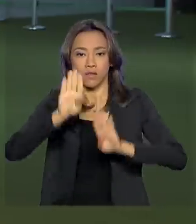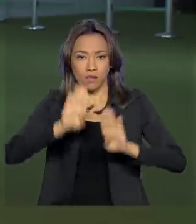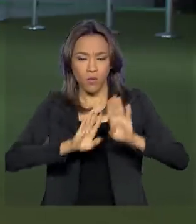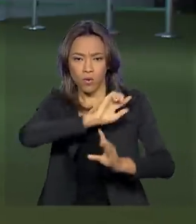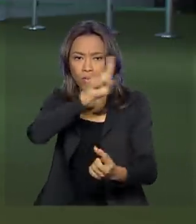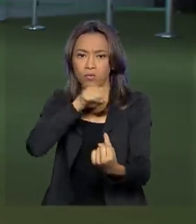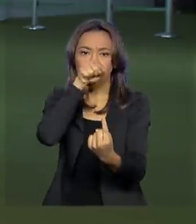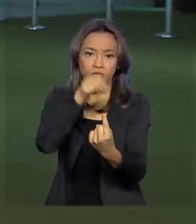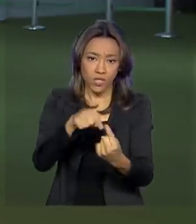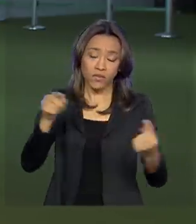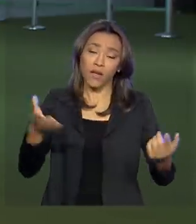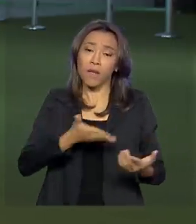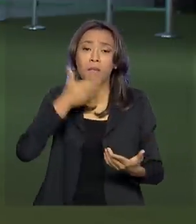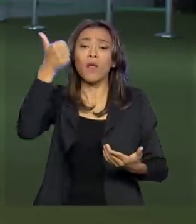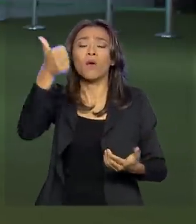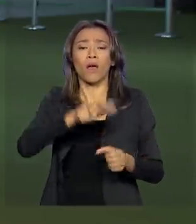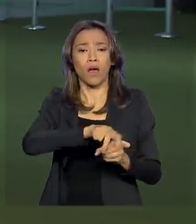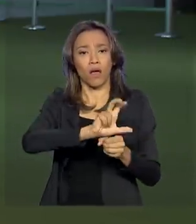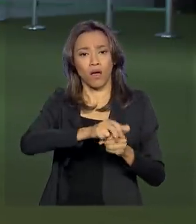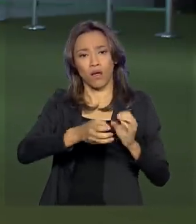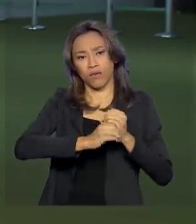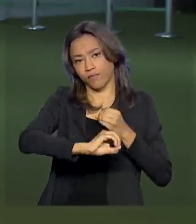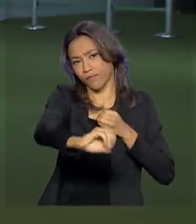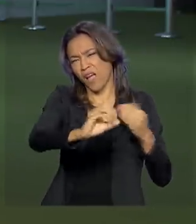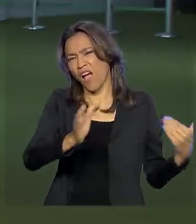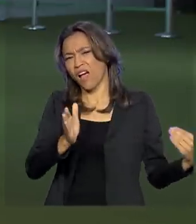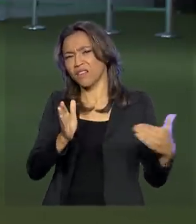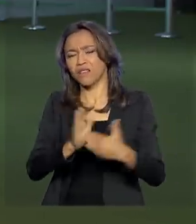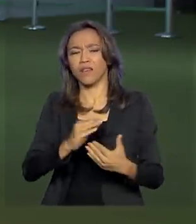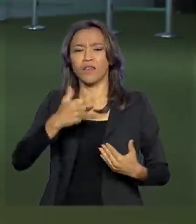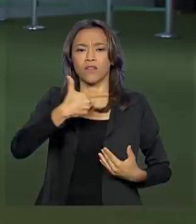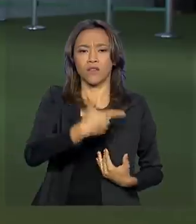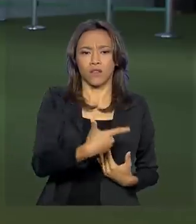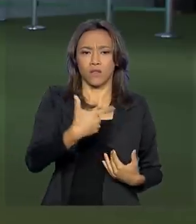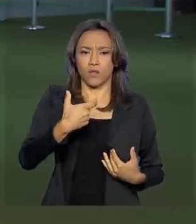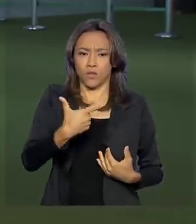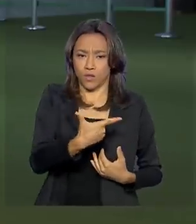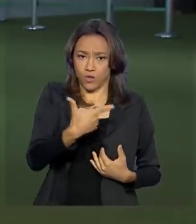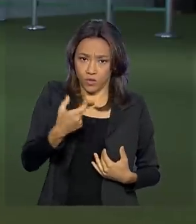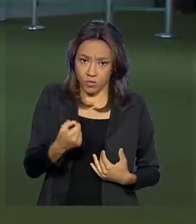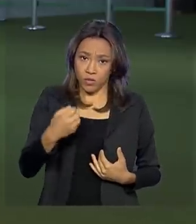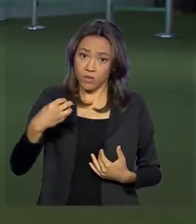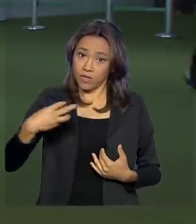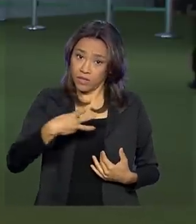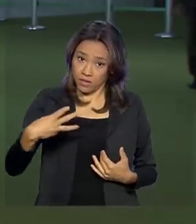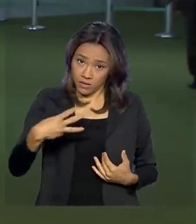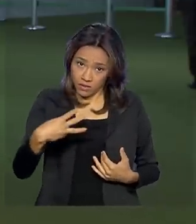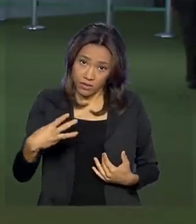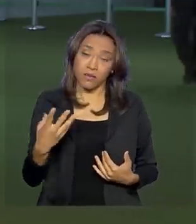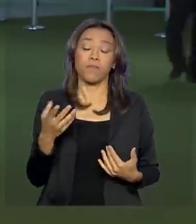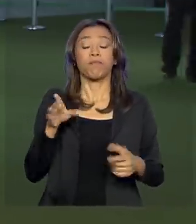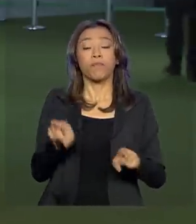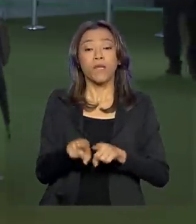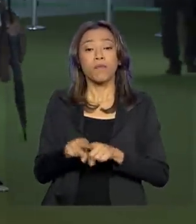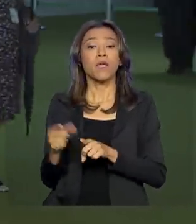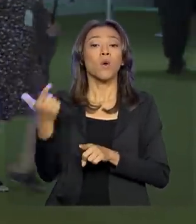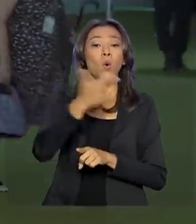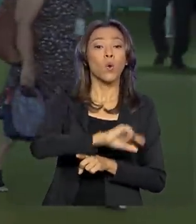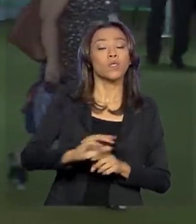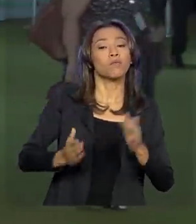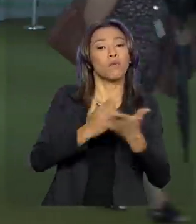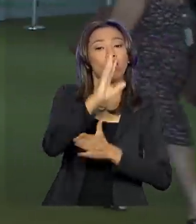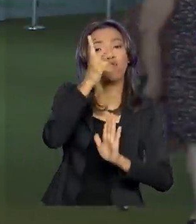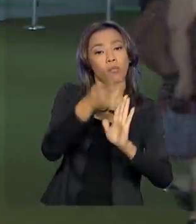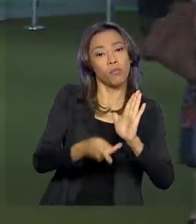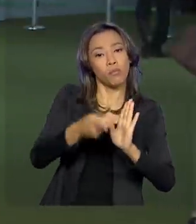serviços de saneamento básico para todo o país até 2033. E os deputados também aprovaram a medida provisória que transfere o